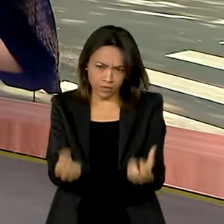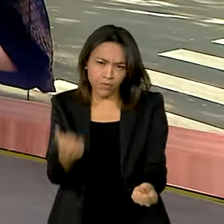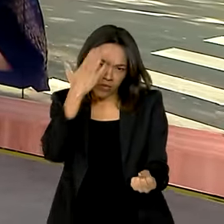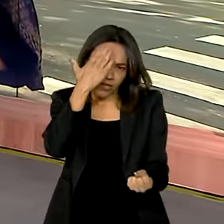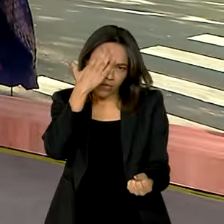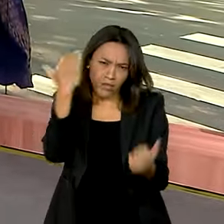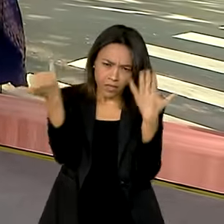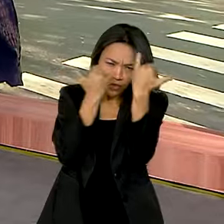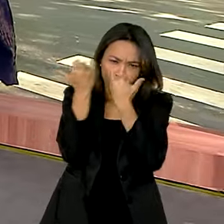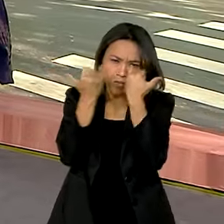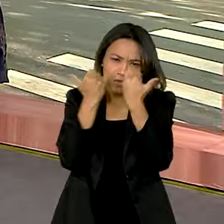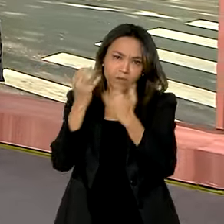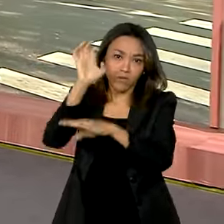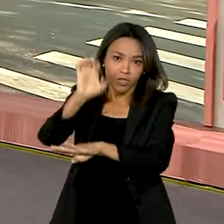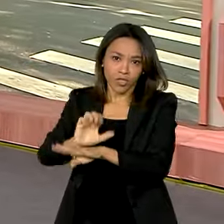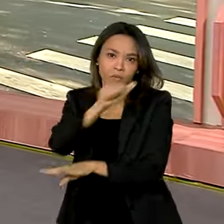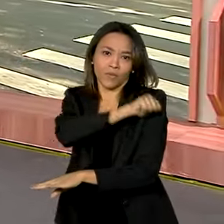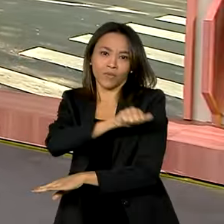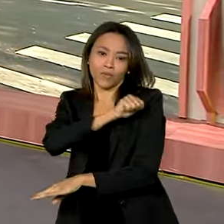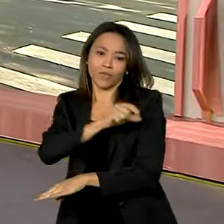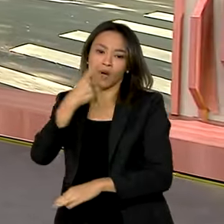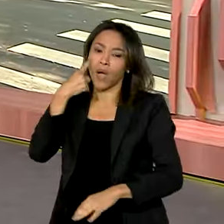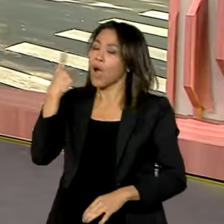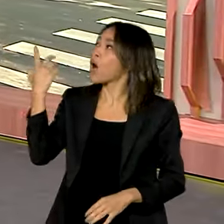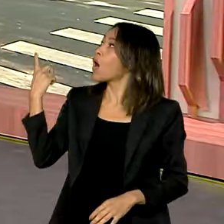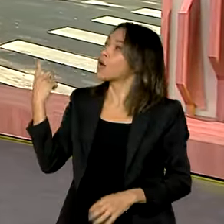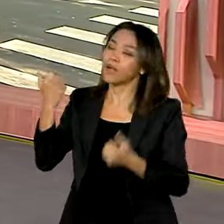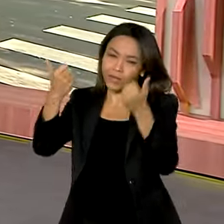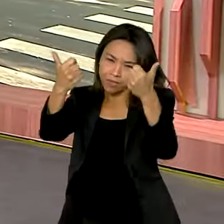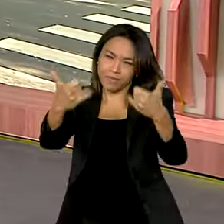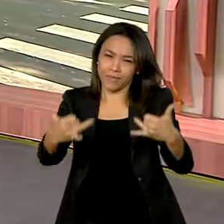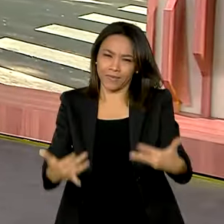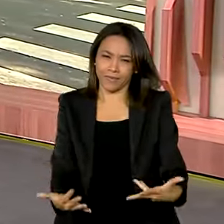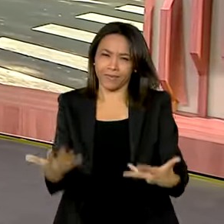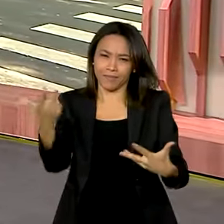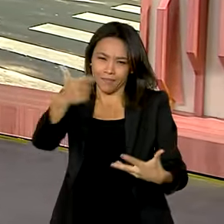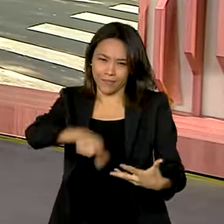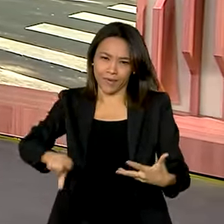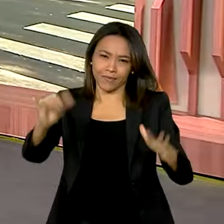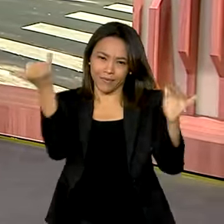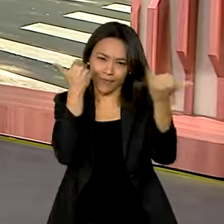repórter Alessandra Lago mais informações sobre esses números. Bom dia, Alessandra.